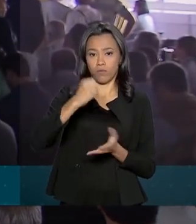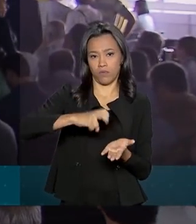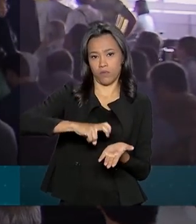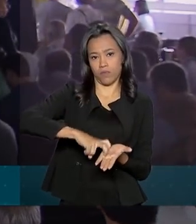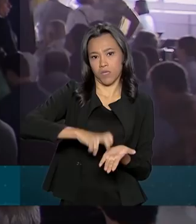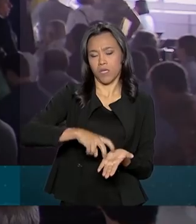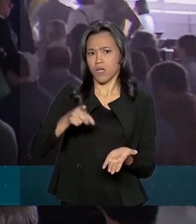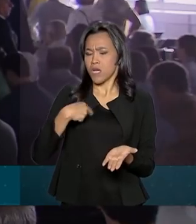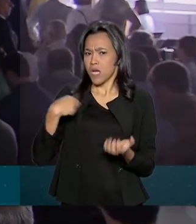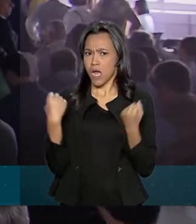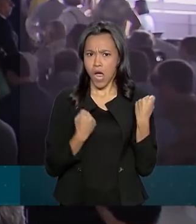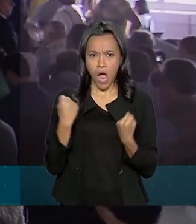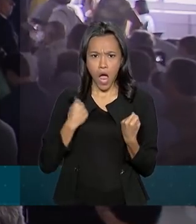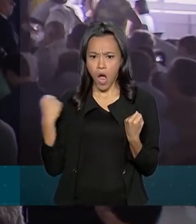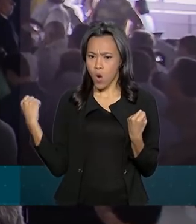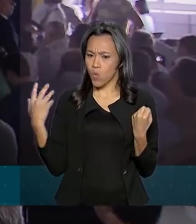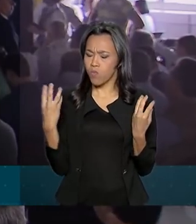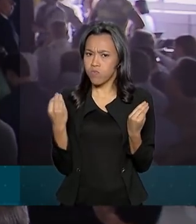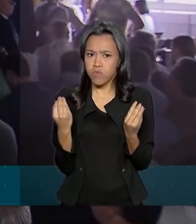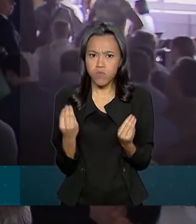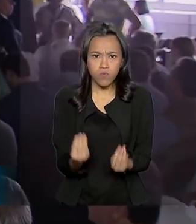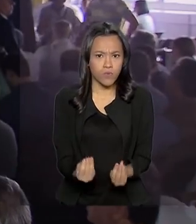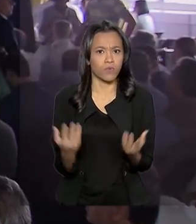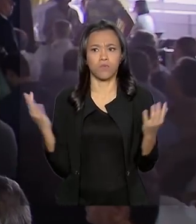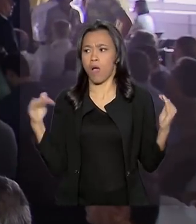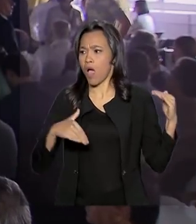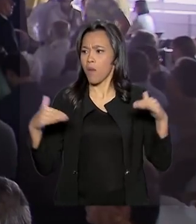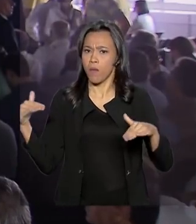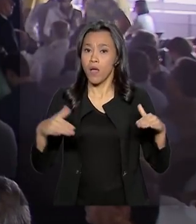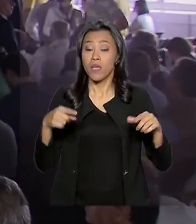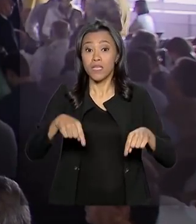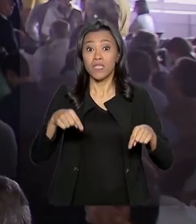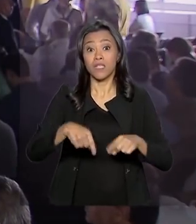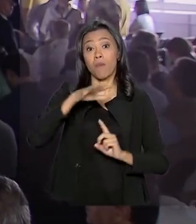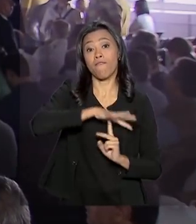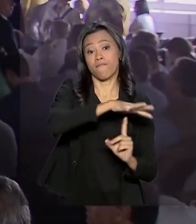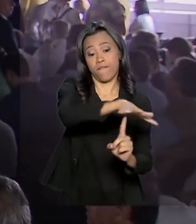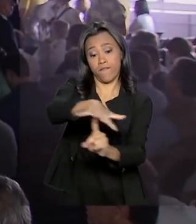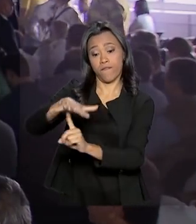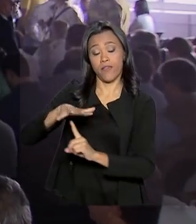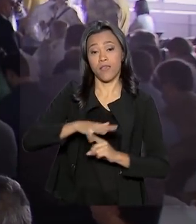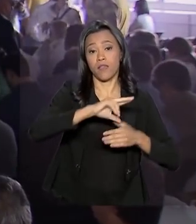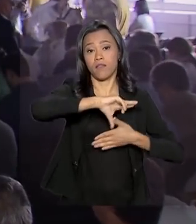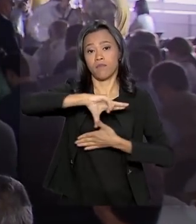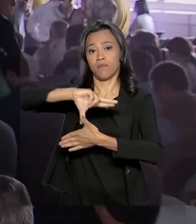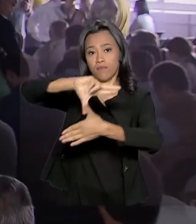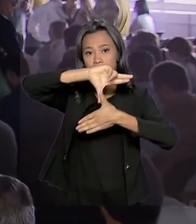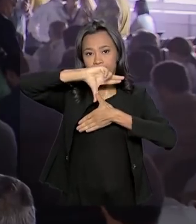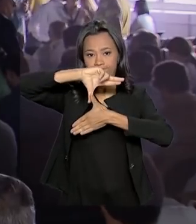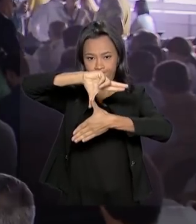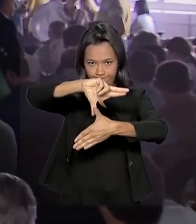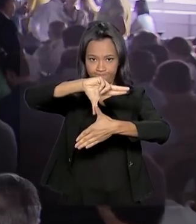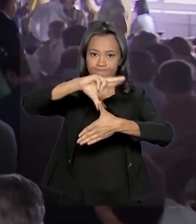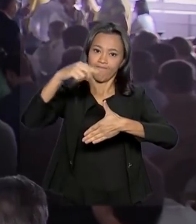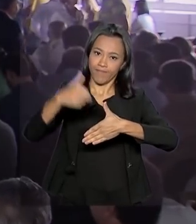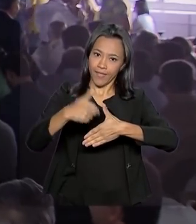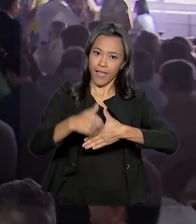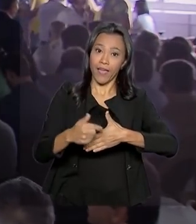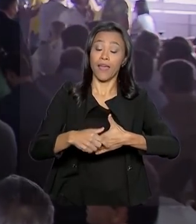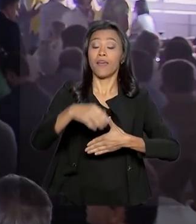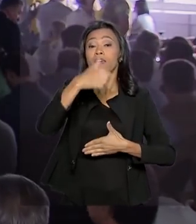carros é intenso até aqui. Isso porque essa é a maior feira agrícola da América Latina. A Agrichon, que está na